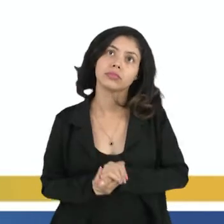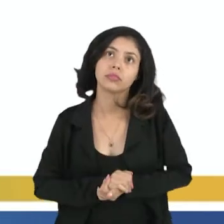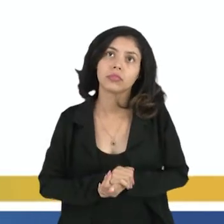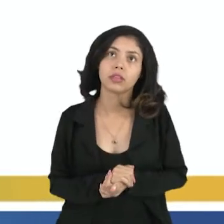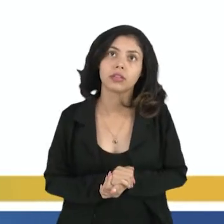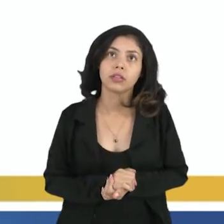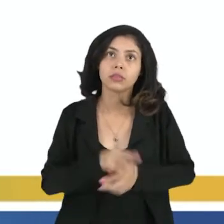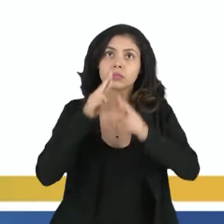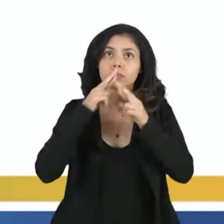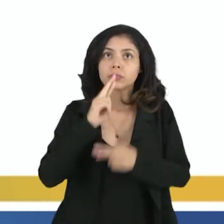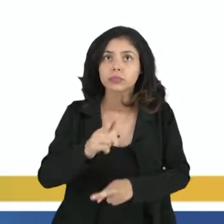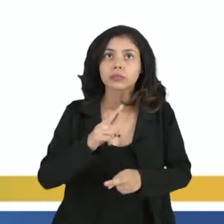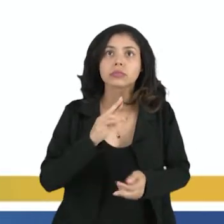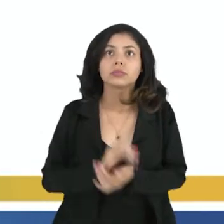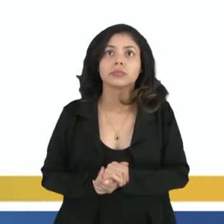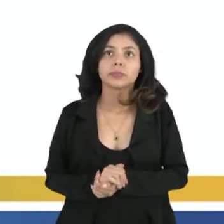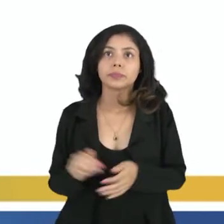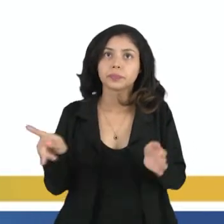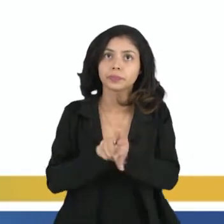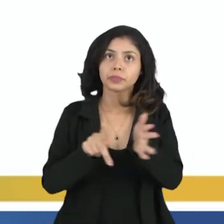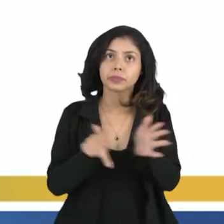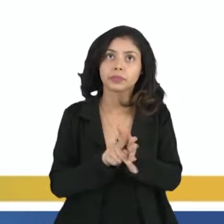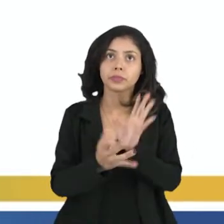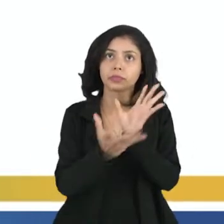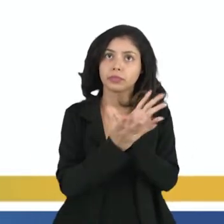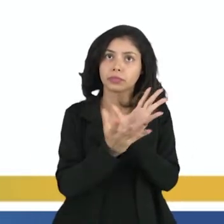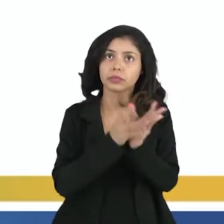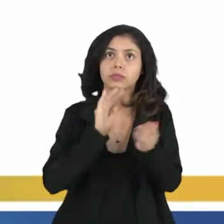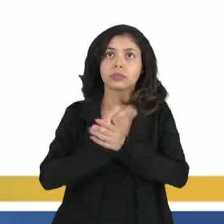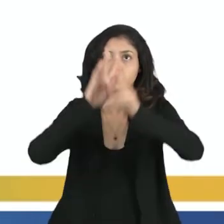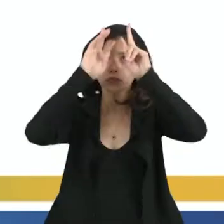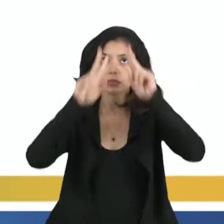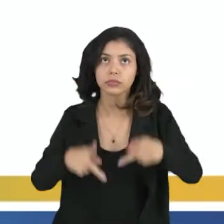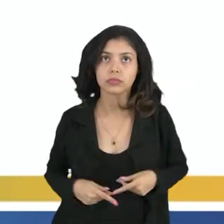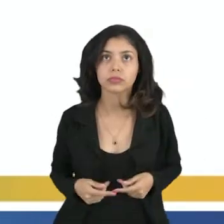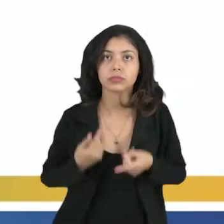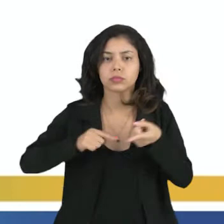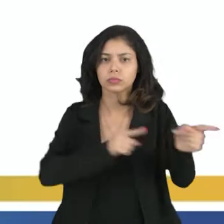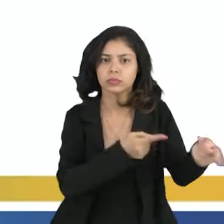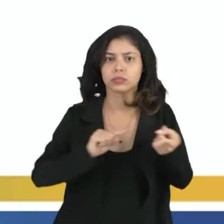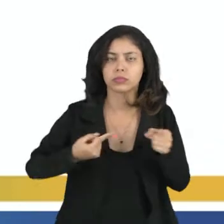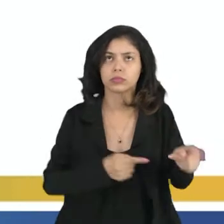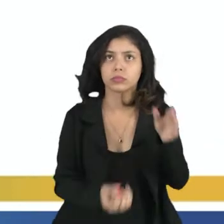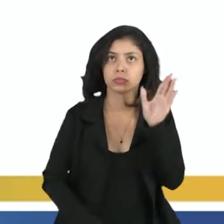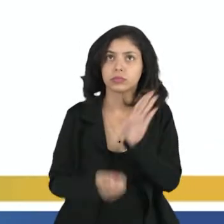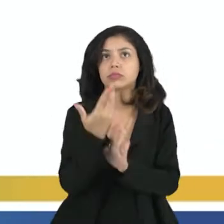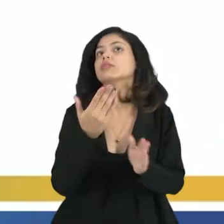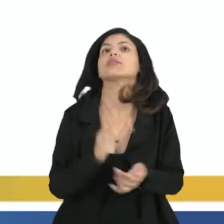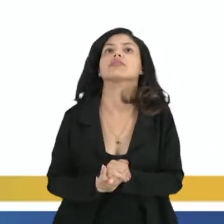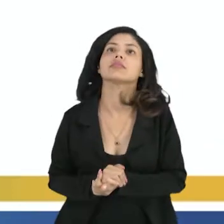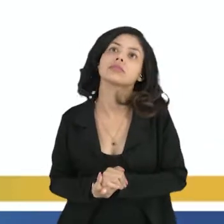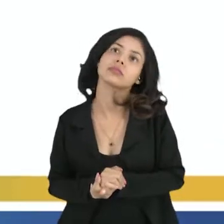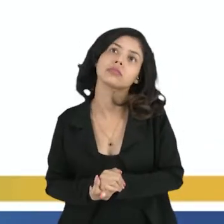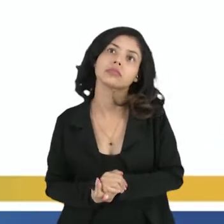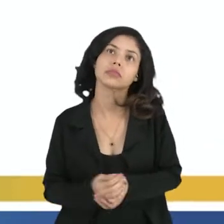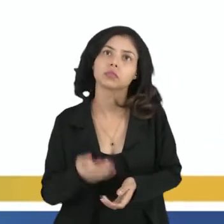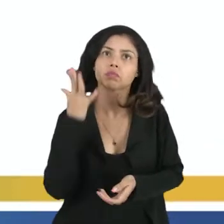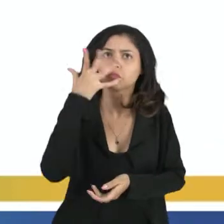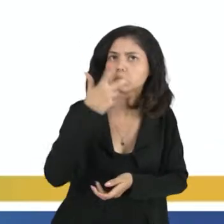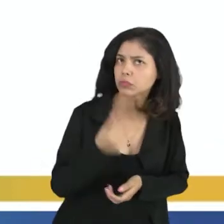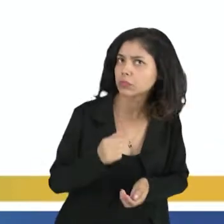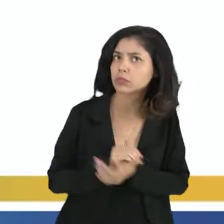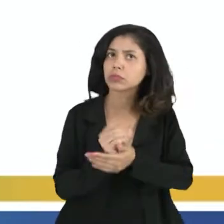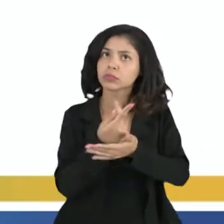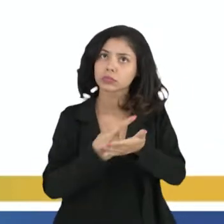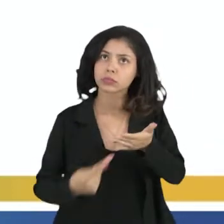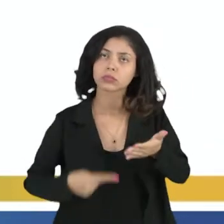a resposta oferecida pelos grupos humanos ao desafio da existência, né? Isso aqui é muito bonito, até muito